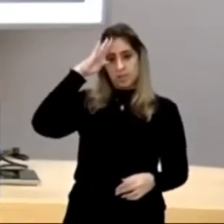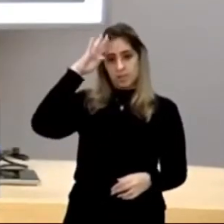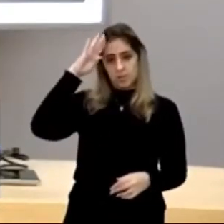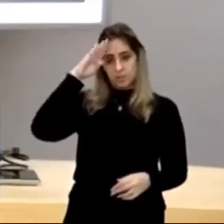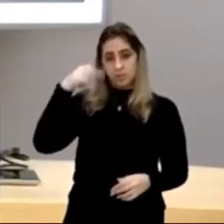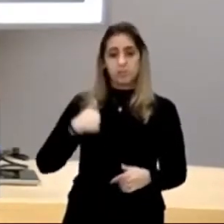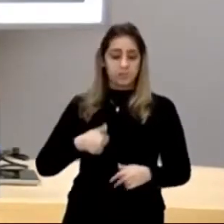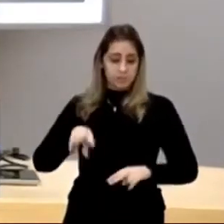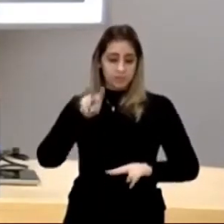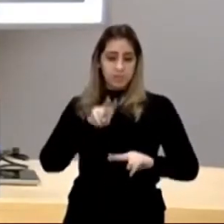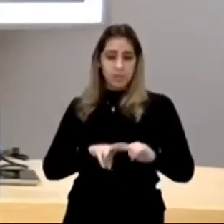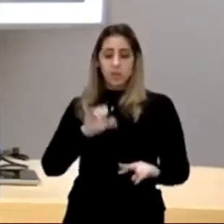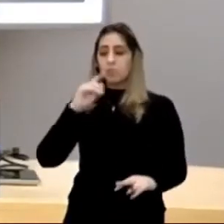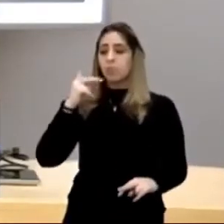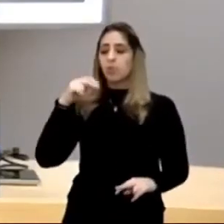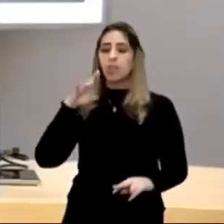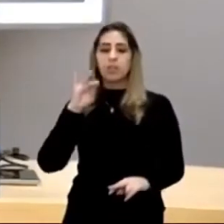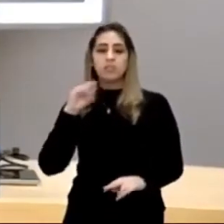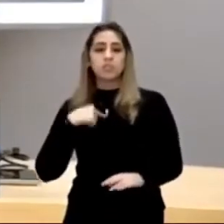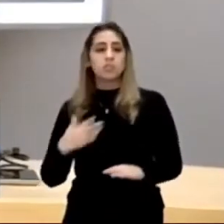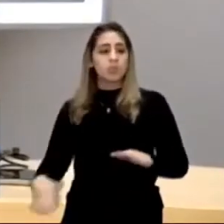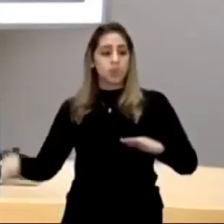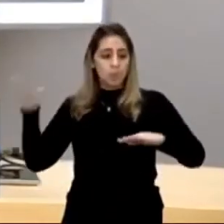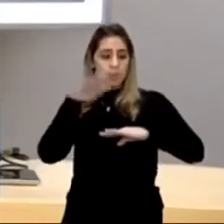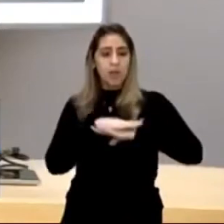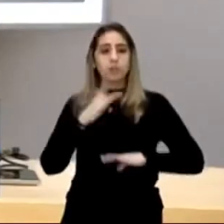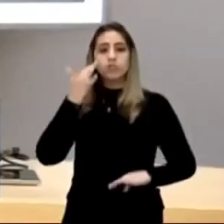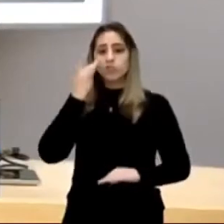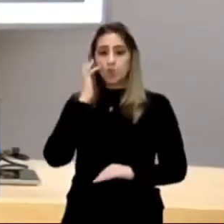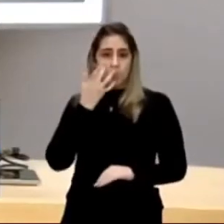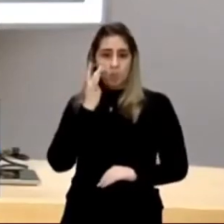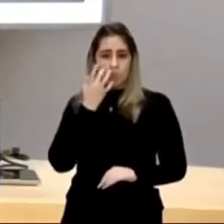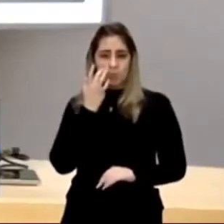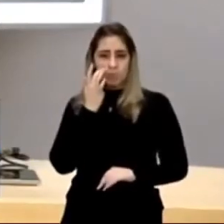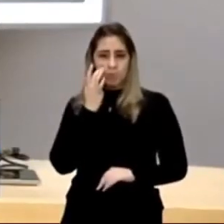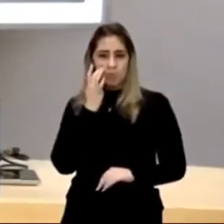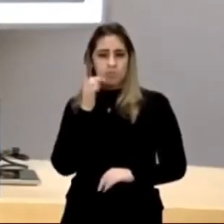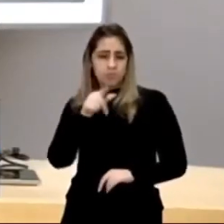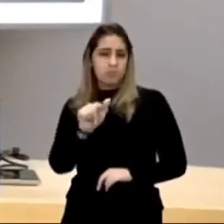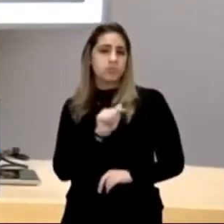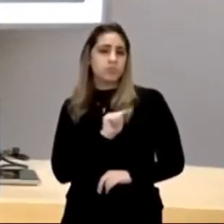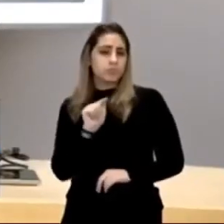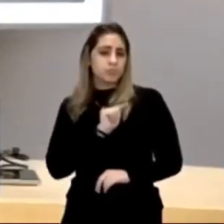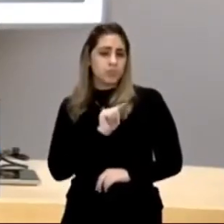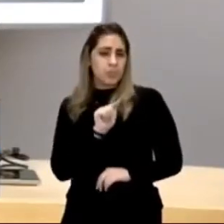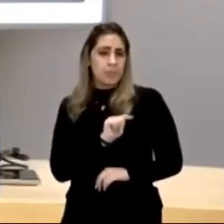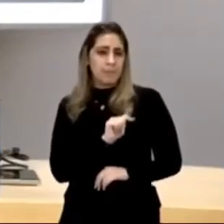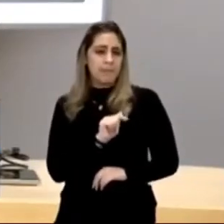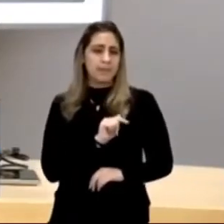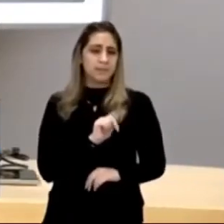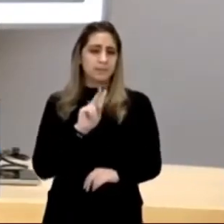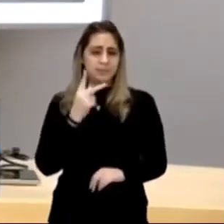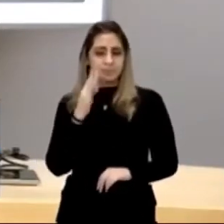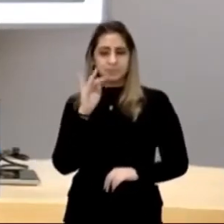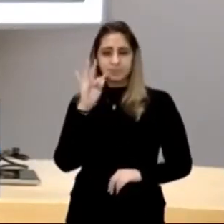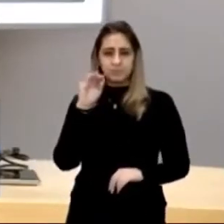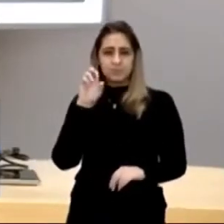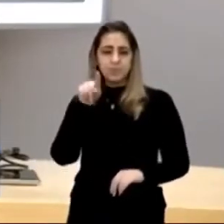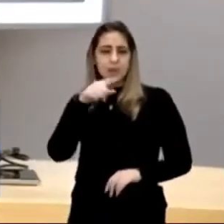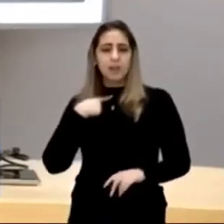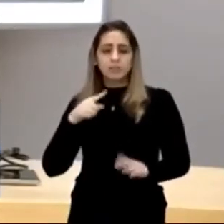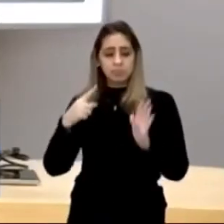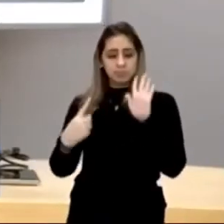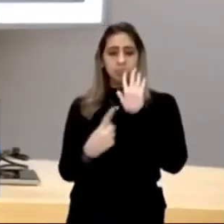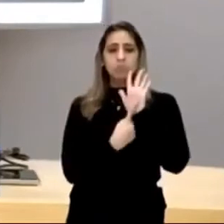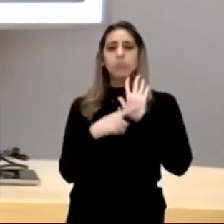capitão está lá sentado, imponente, coberto de ouro, e aí, você tem lá o habitante, ele aponta